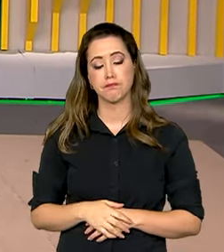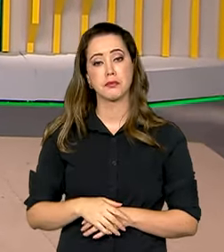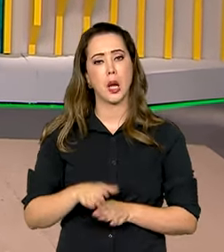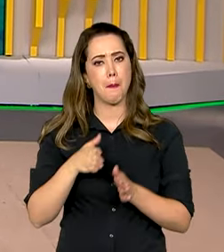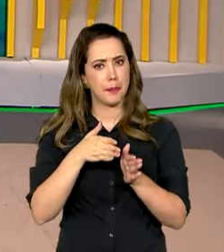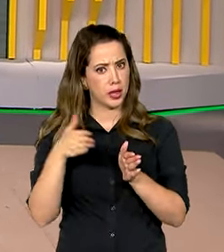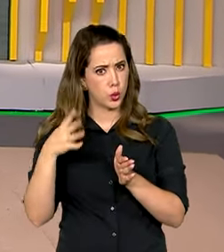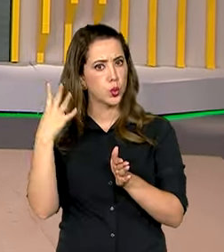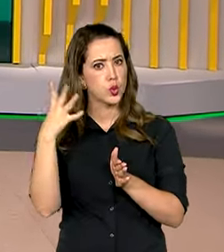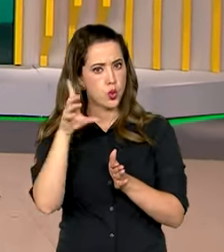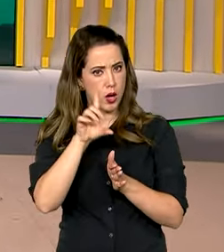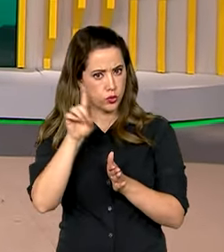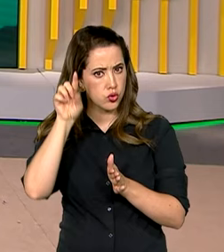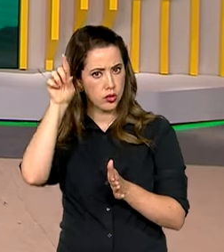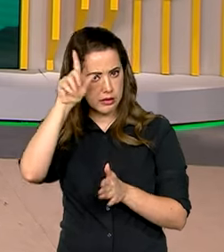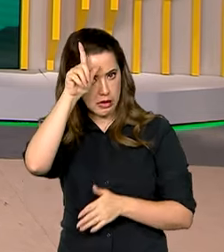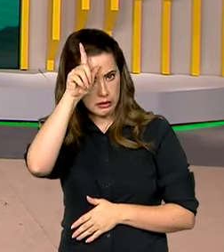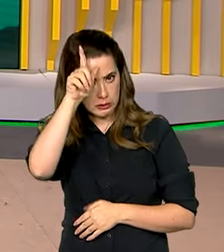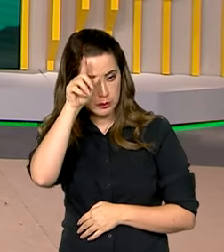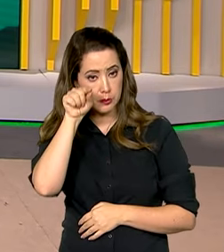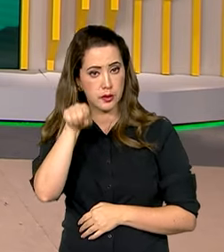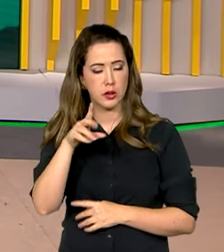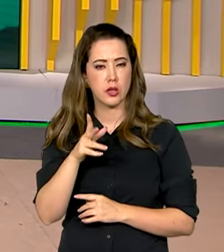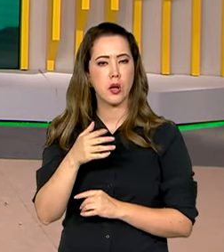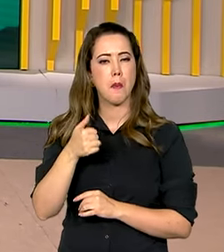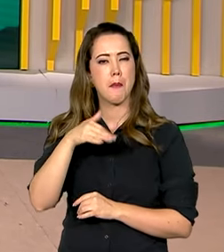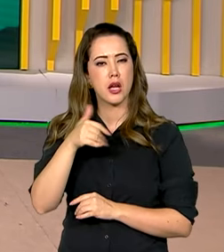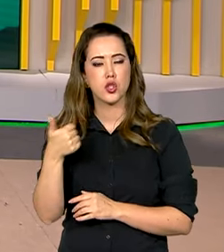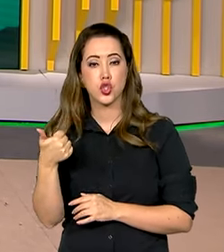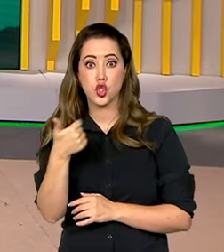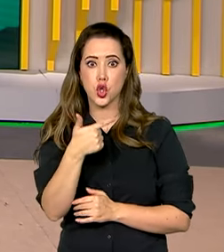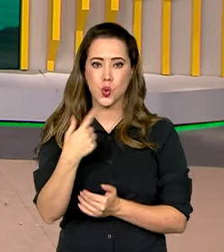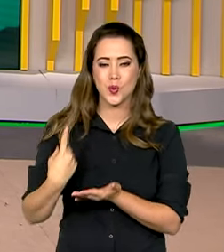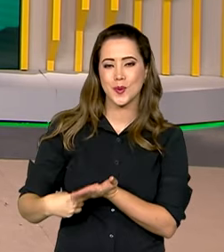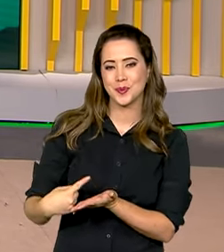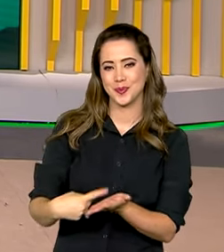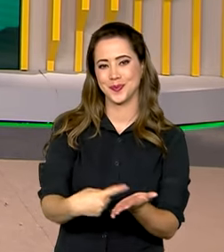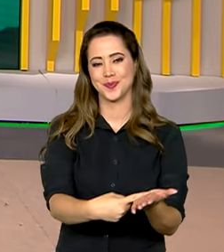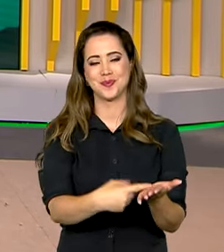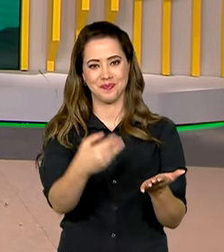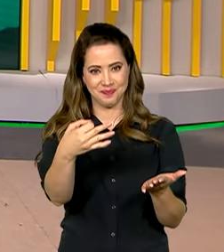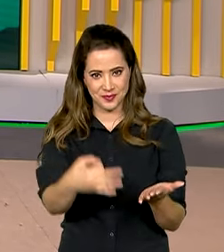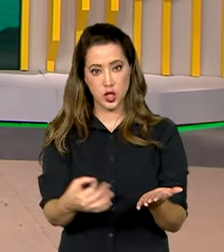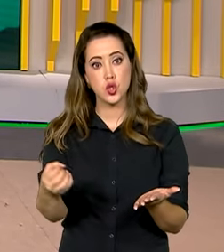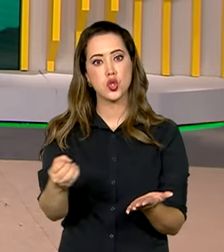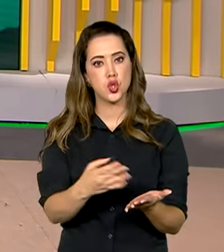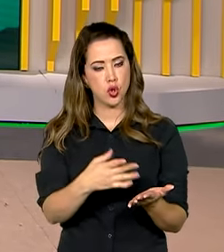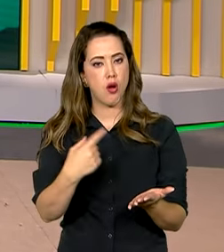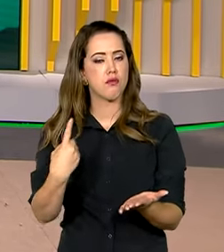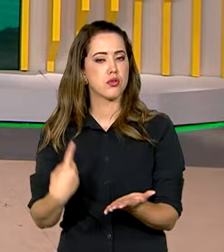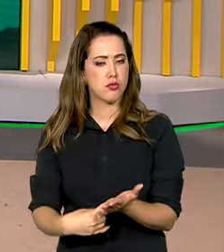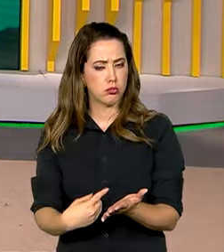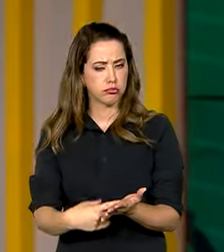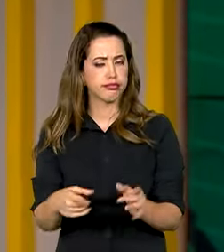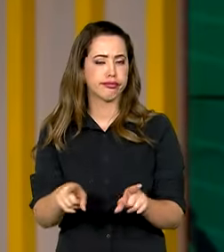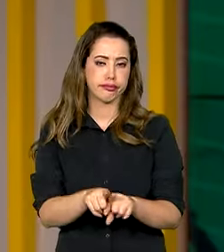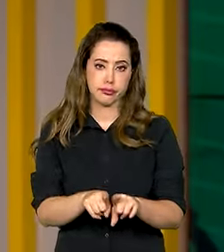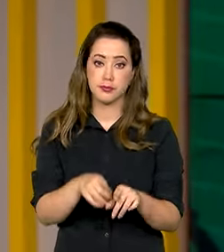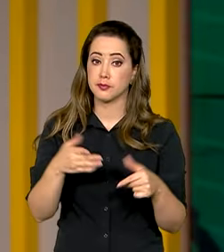dias de agenda no país europeu, com mais de 12 acordos fechados e novos negócios à vista.